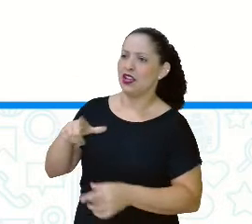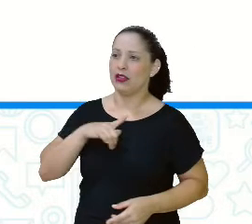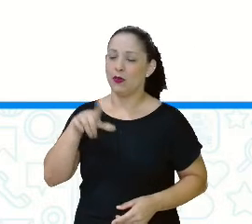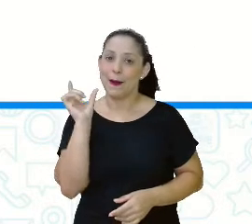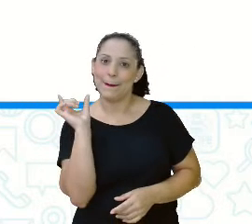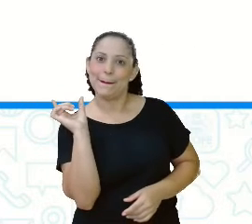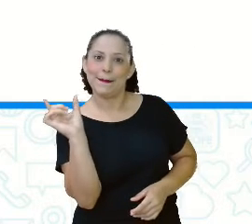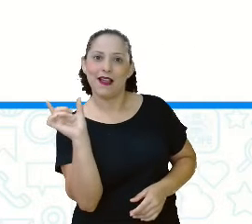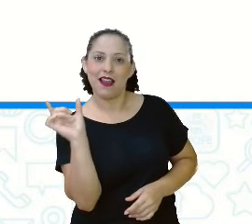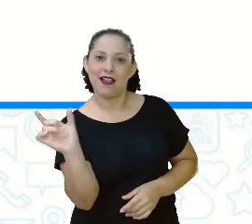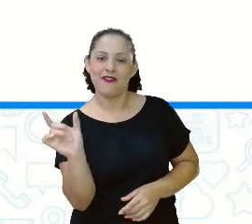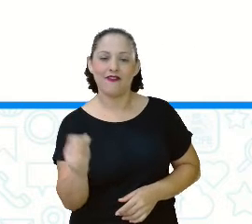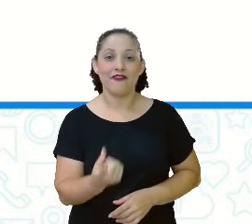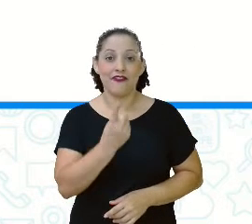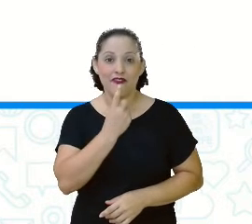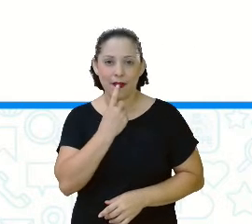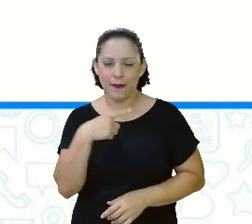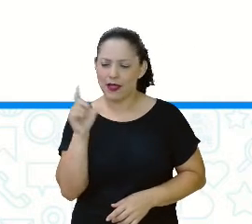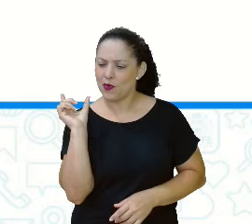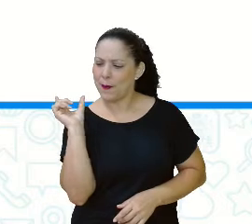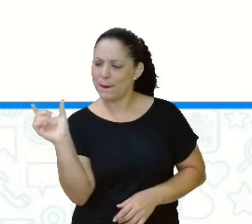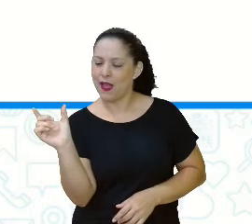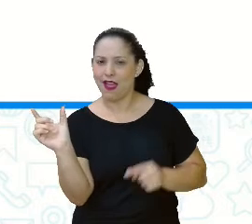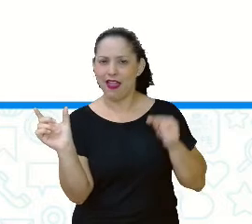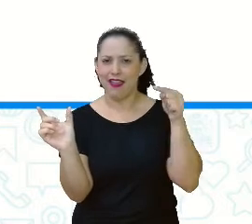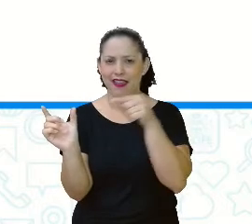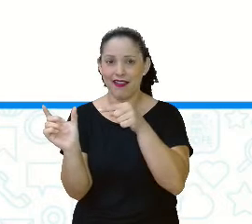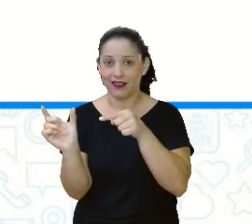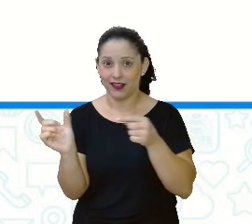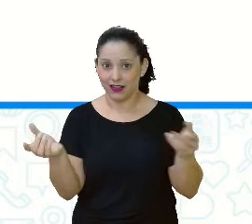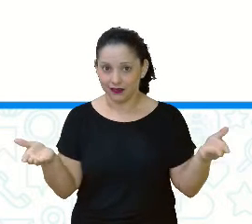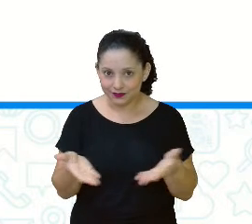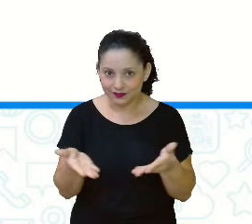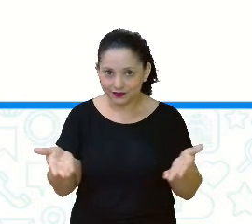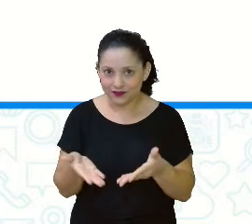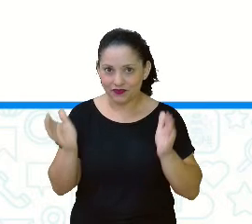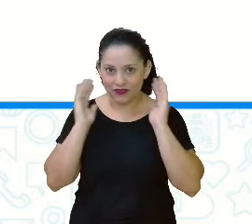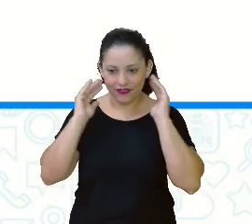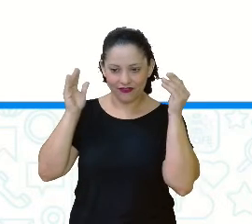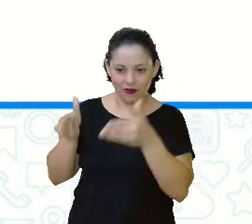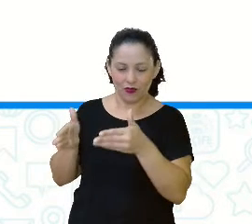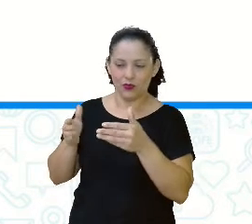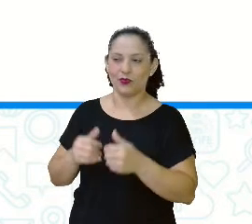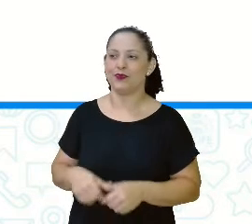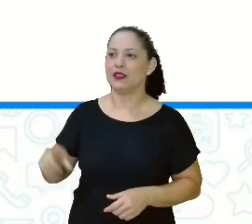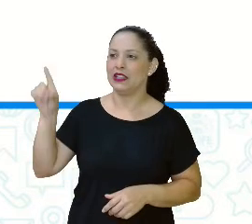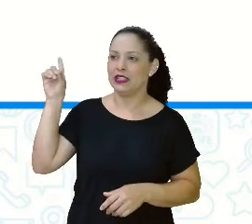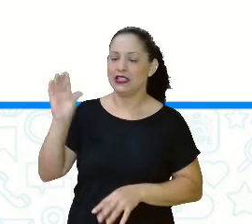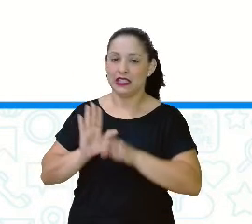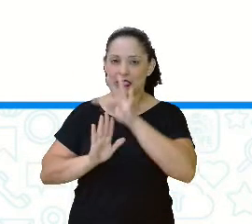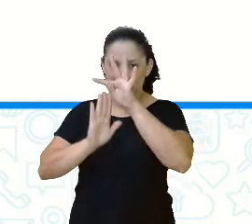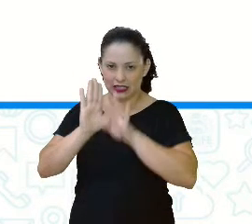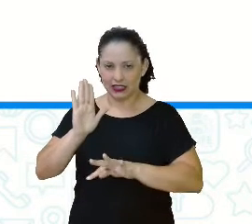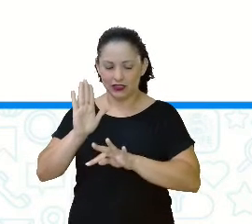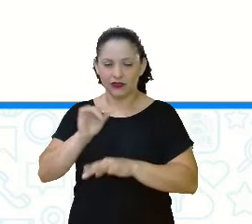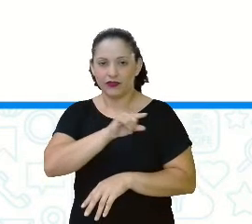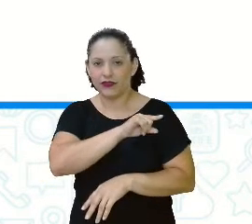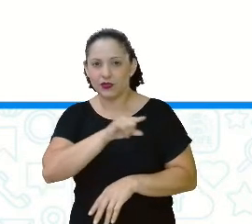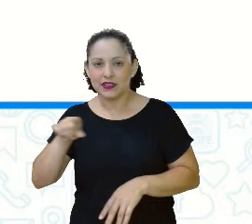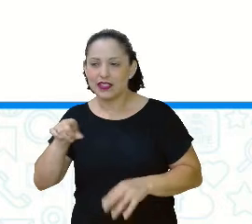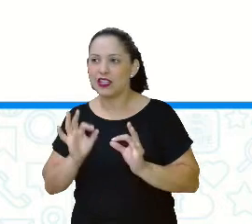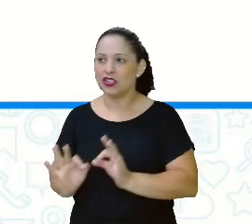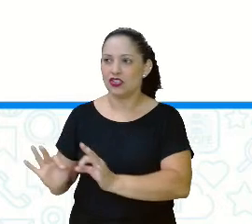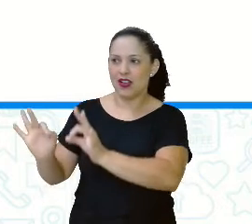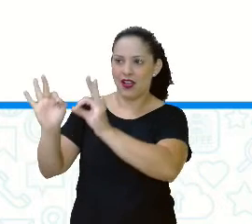vermelho. Vamos trabalhar um pouquinho essa palavra. Essa notícia, esse trecho de notícia, vocês que vêm acompanhando nossas